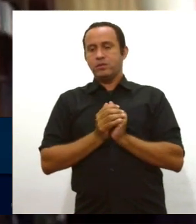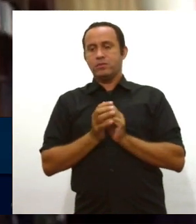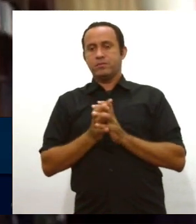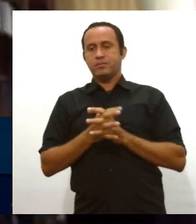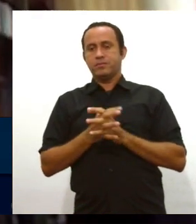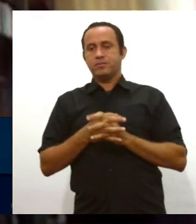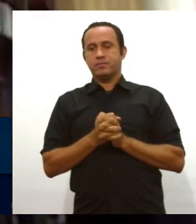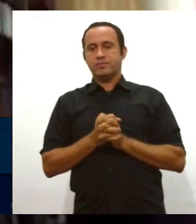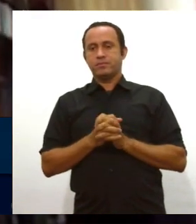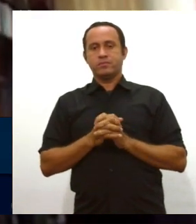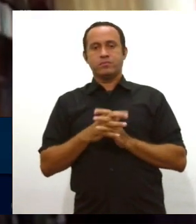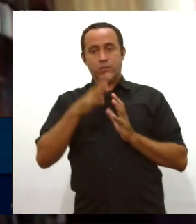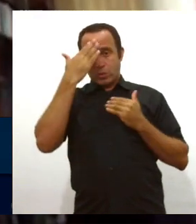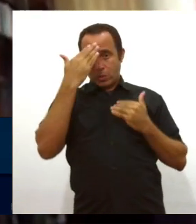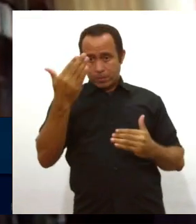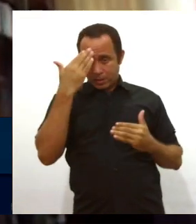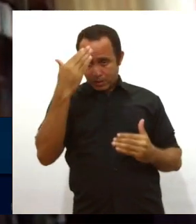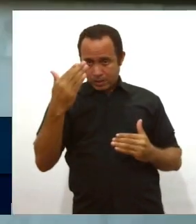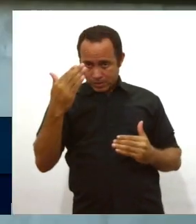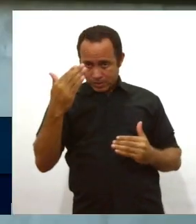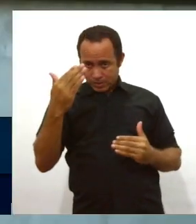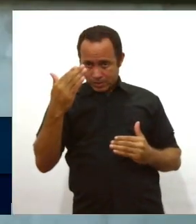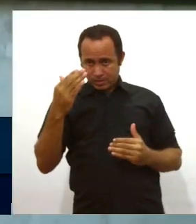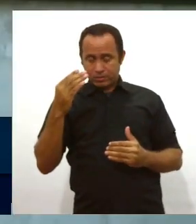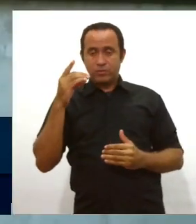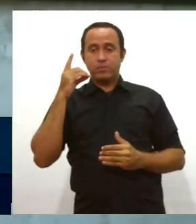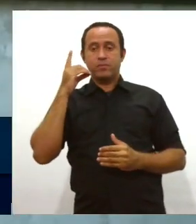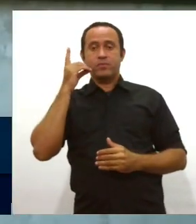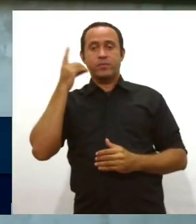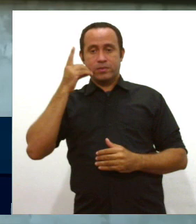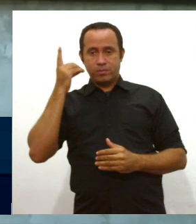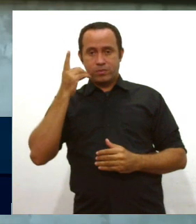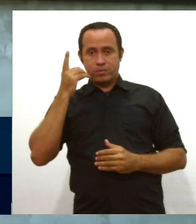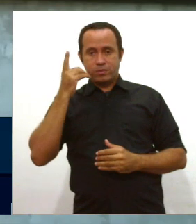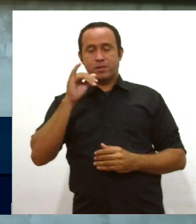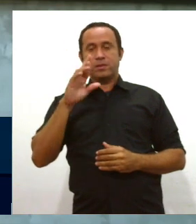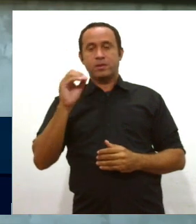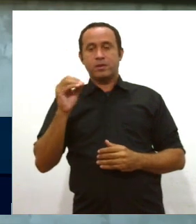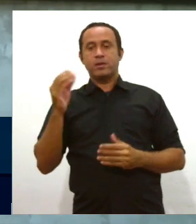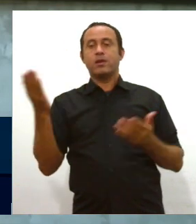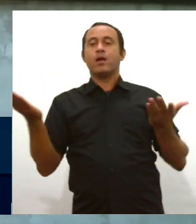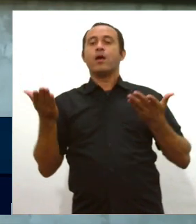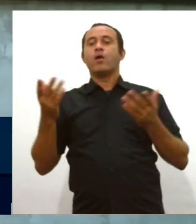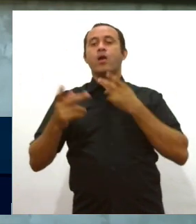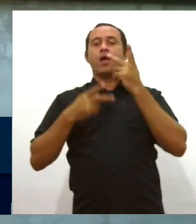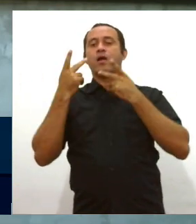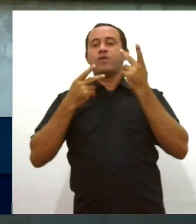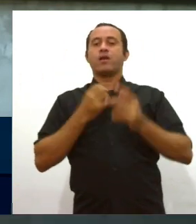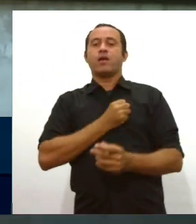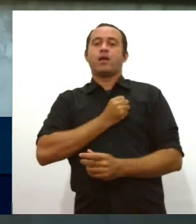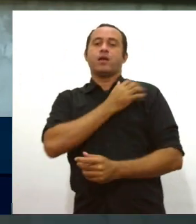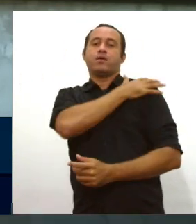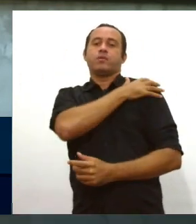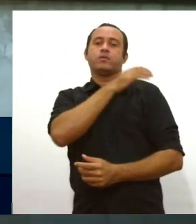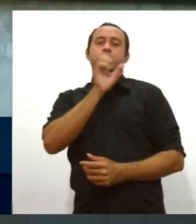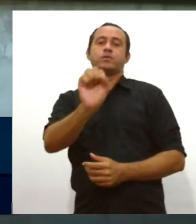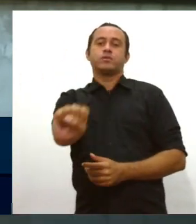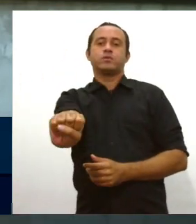Alô, obrigado, deputado Irã Barbosa. Concedo a palavra ao deputado Capitão Samuel.